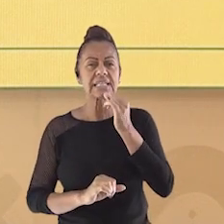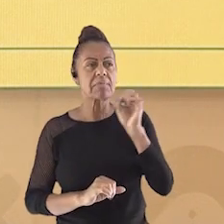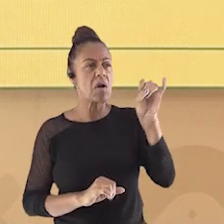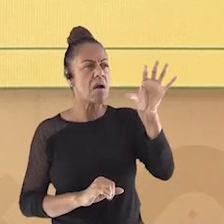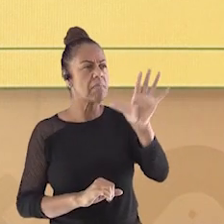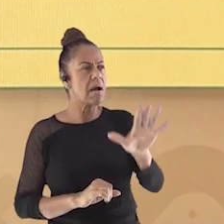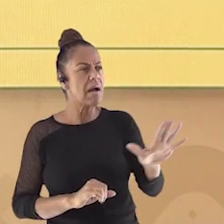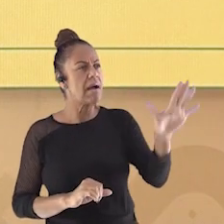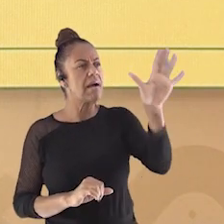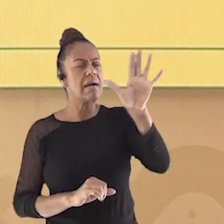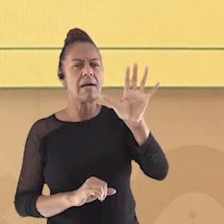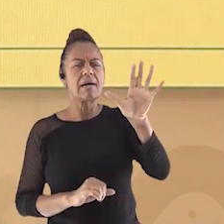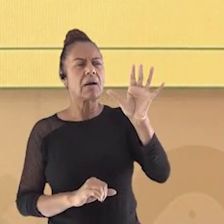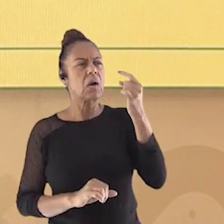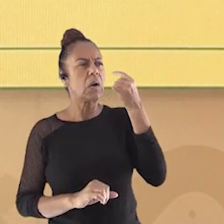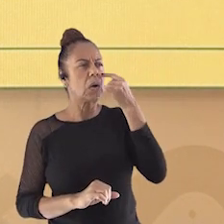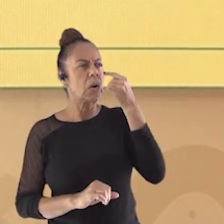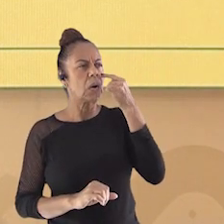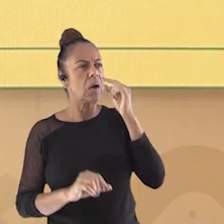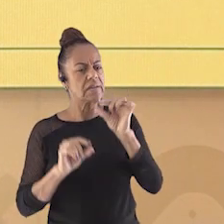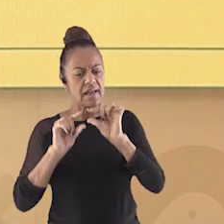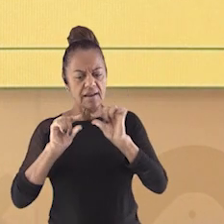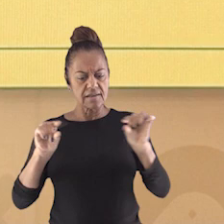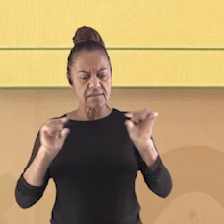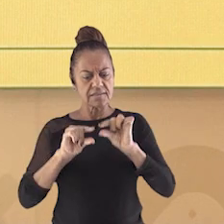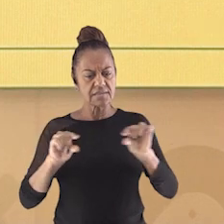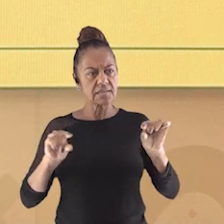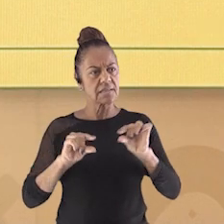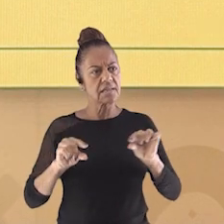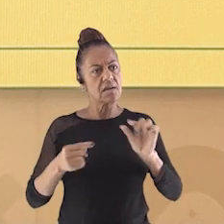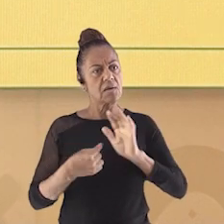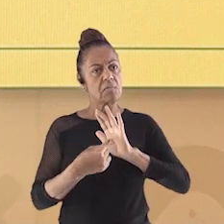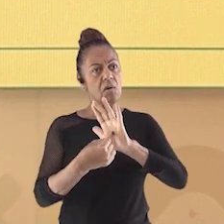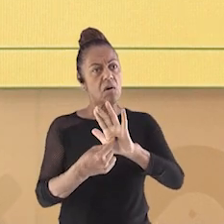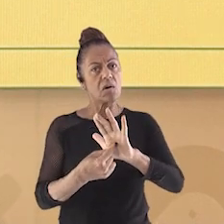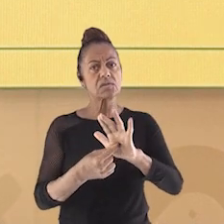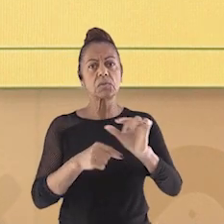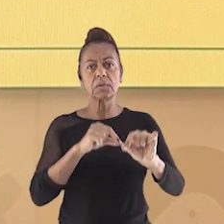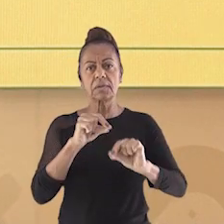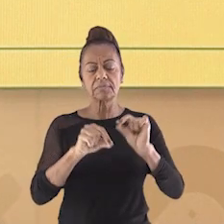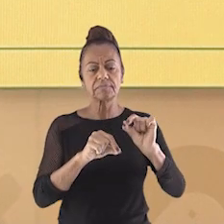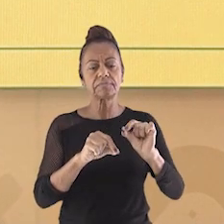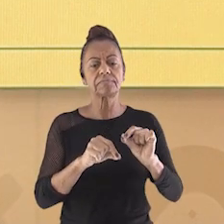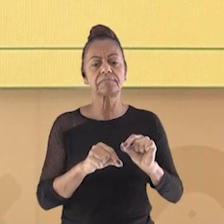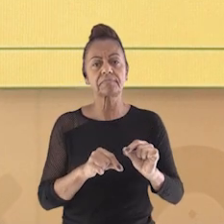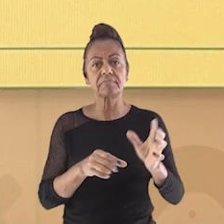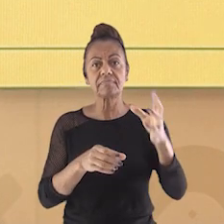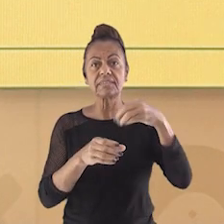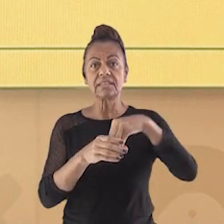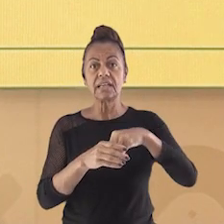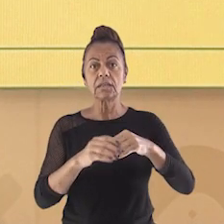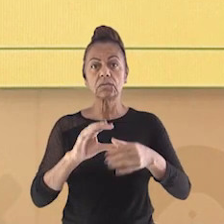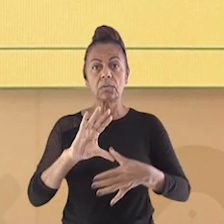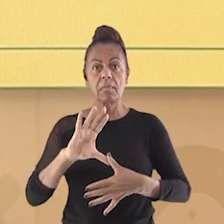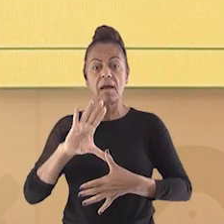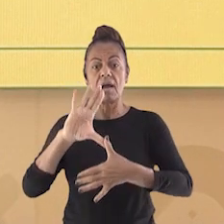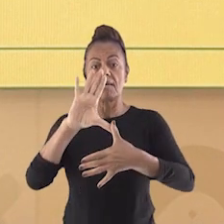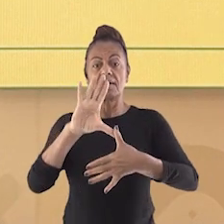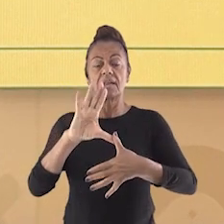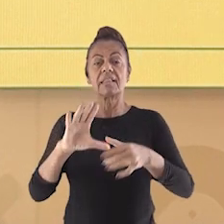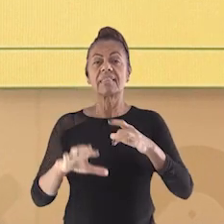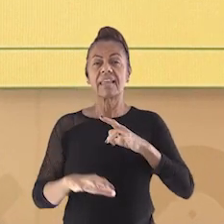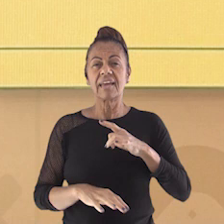sua legenda algumas convenções cartográficas que estão presentes no mapa, como as linhas